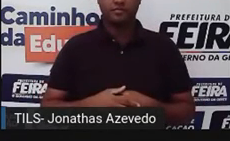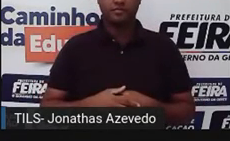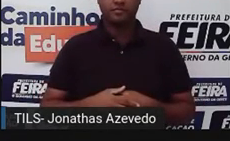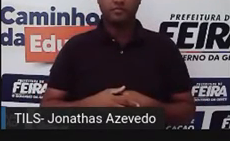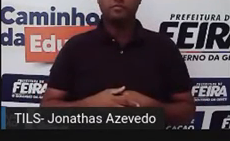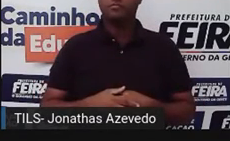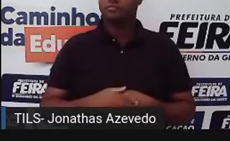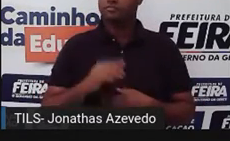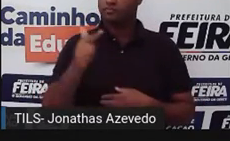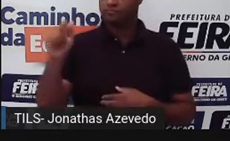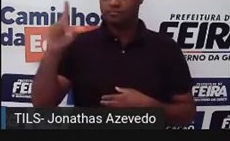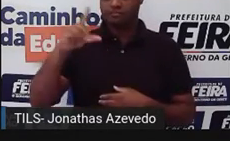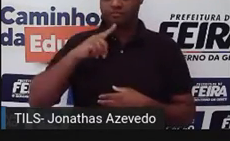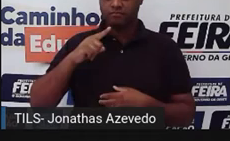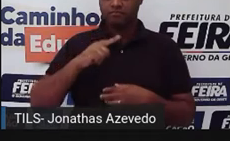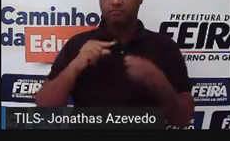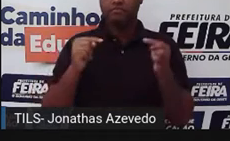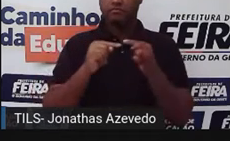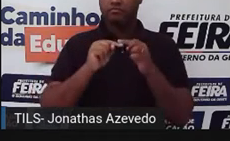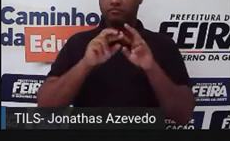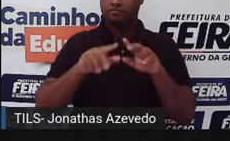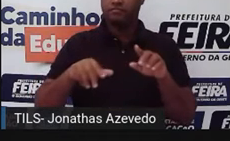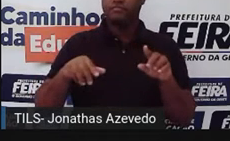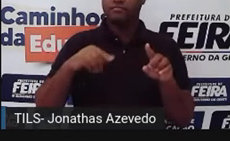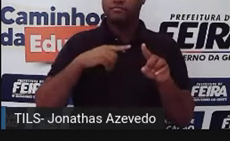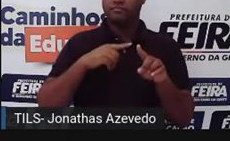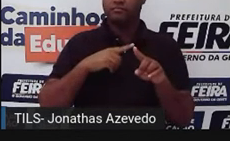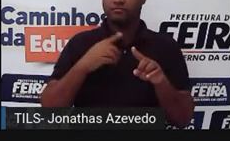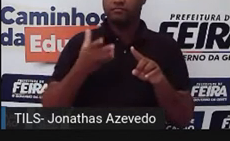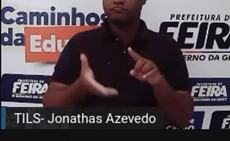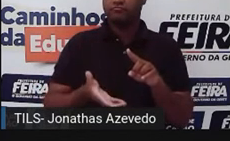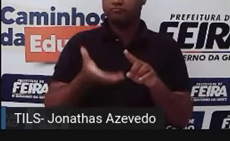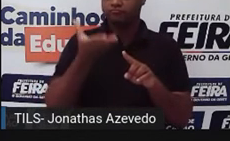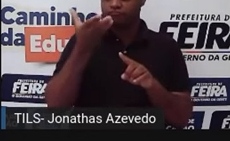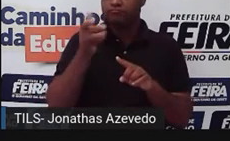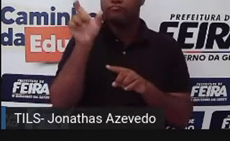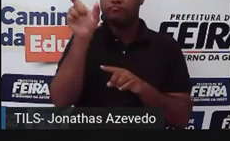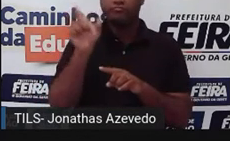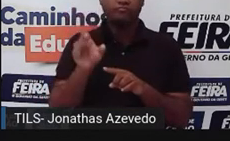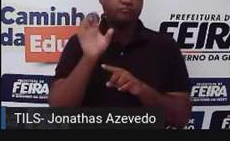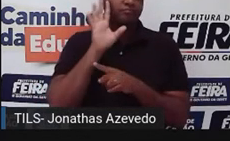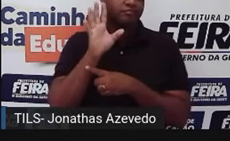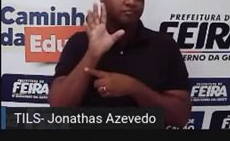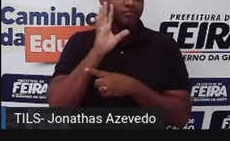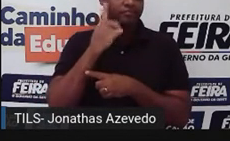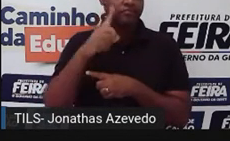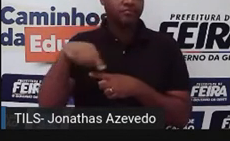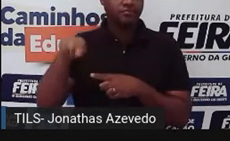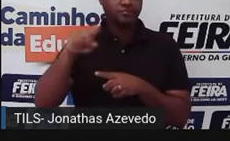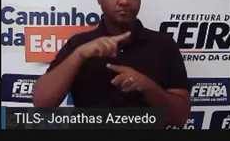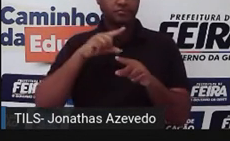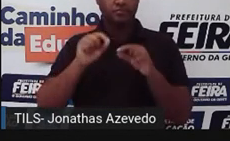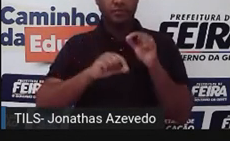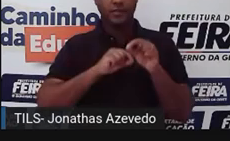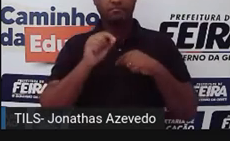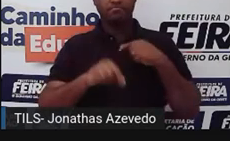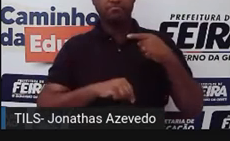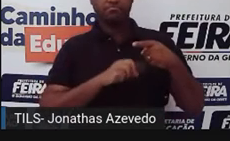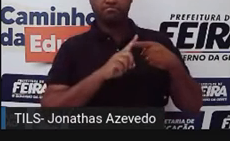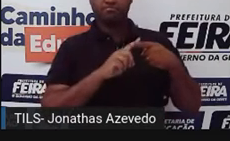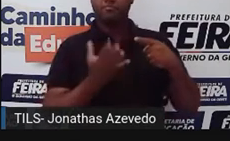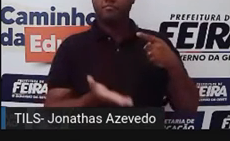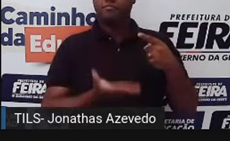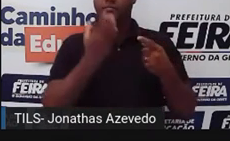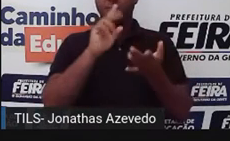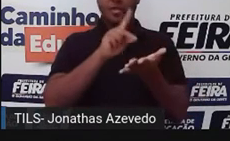A construção de uma forte estrutura racional para os fatos através de inserção de fatos